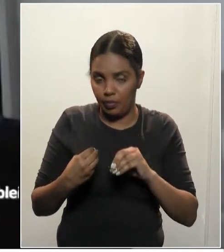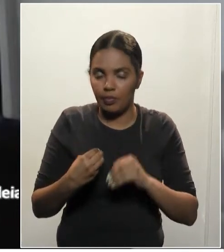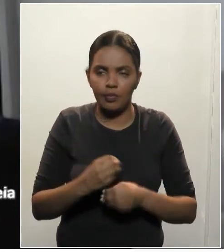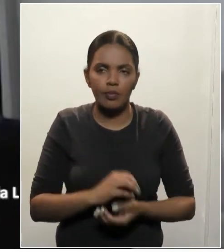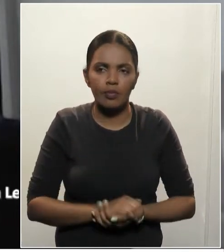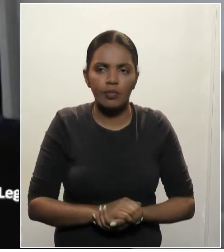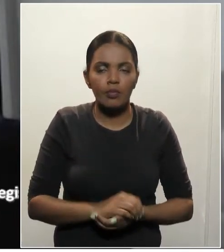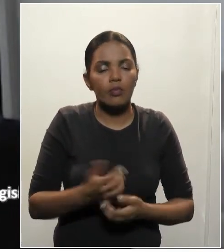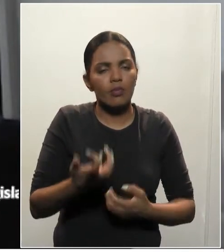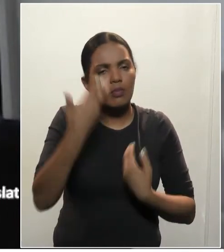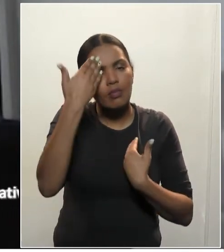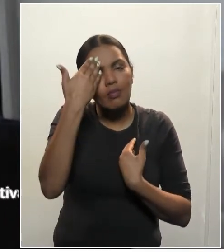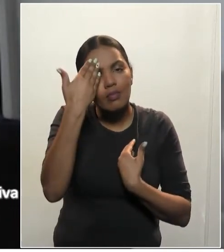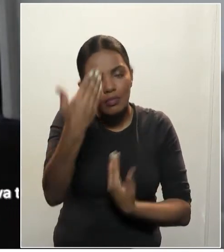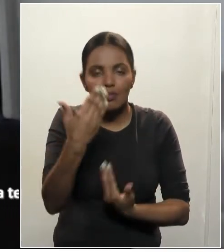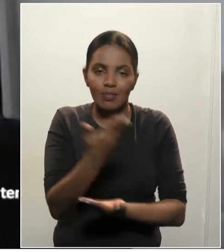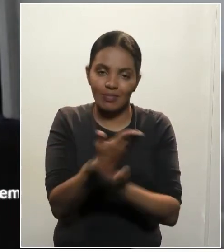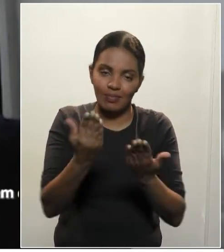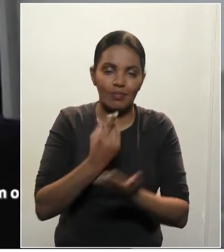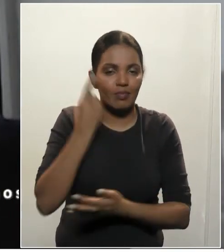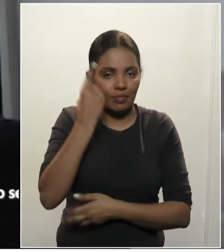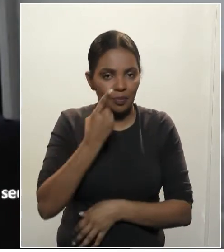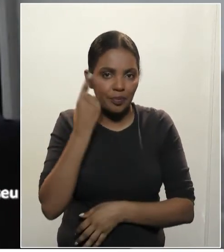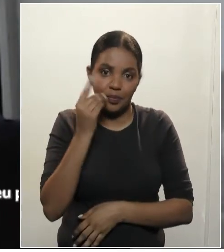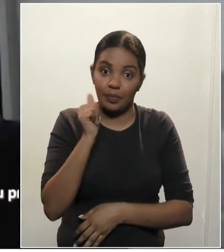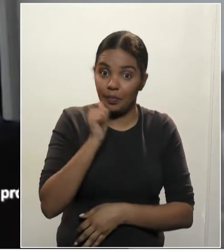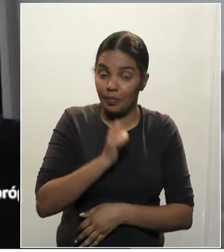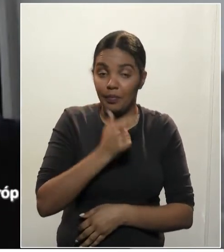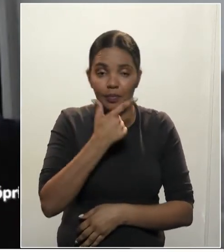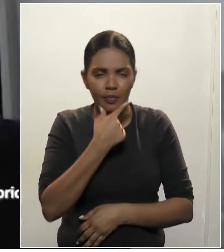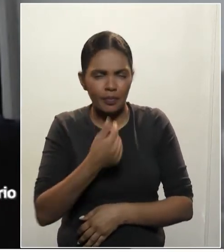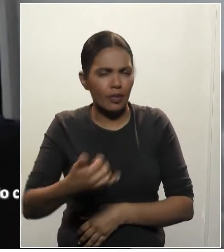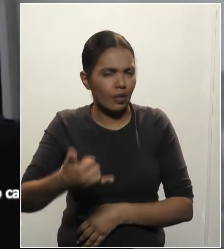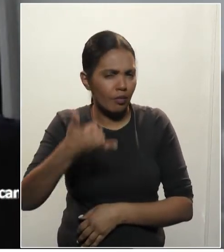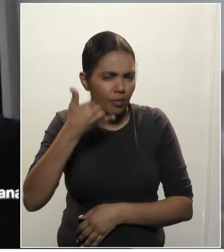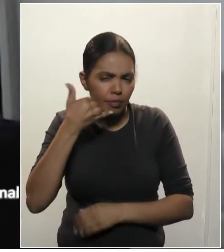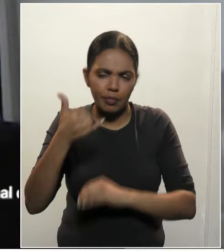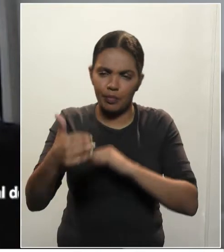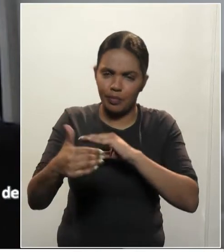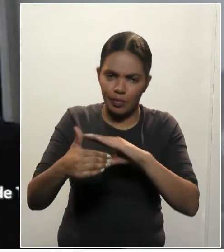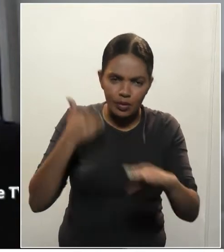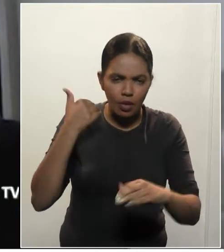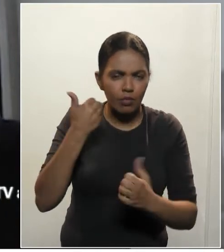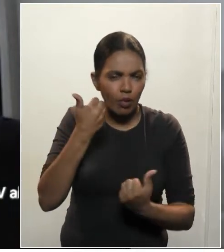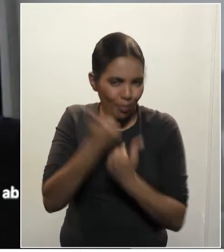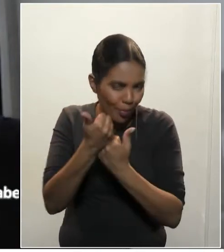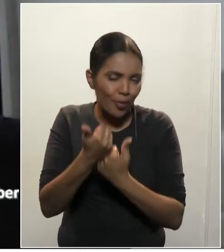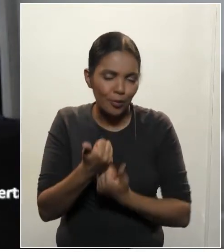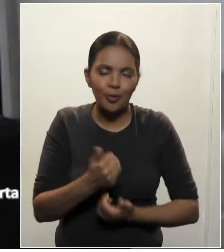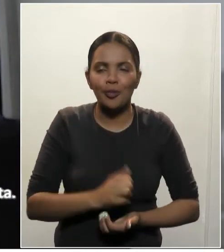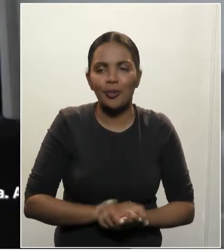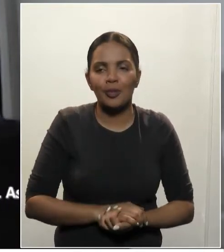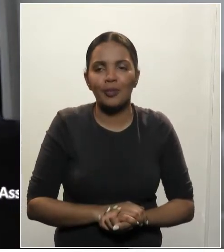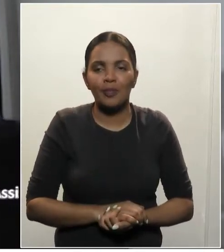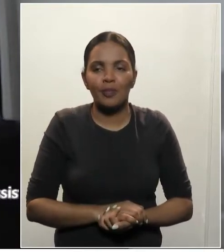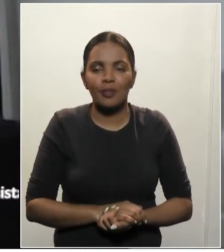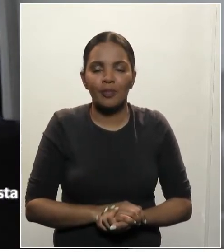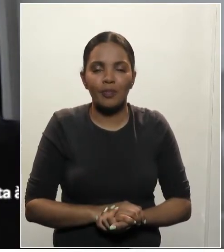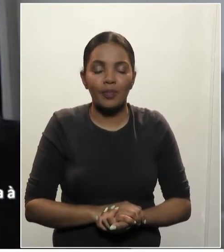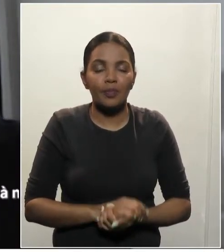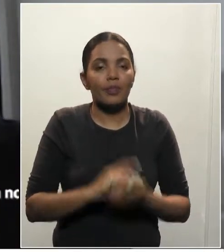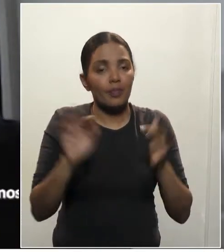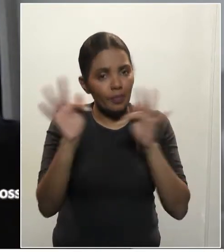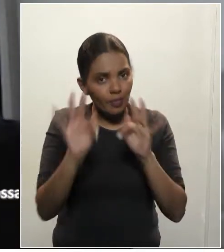aos colegas deputados, deputadas que ligaram, que mandaram mensagens de apoio, né? De